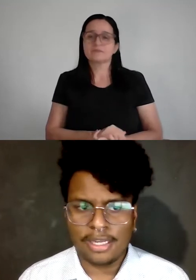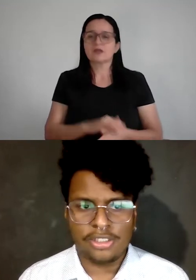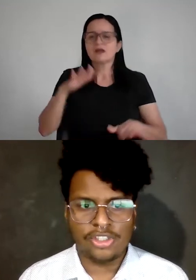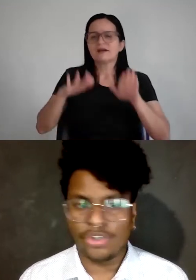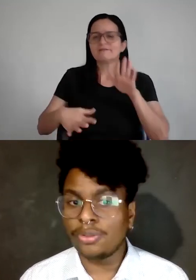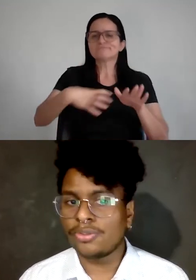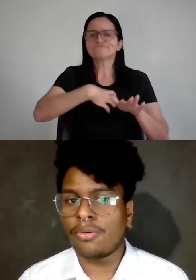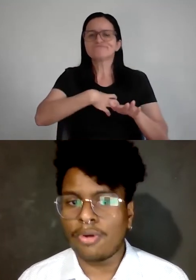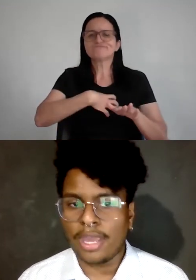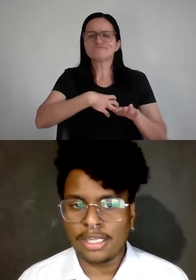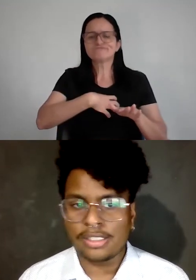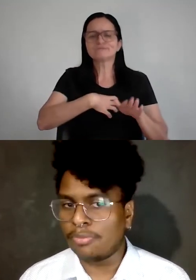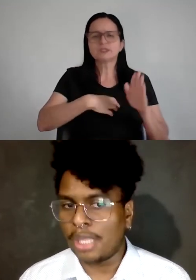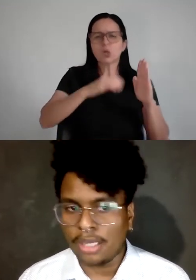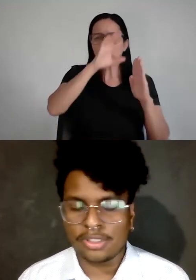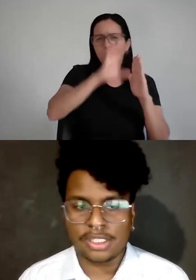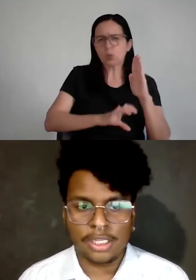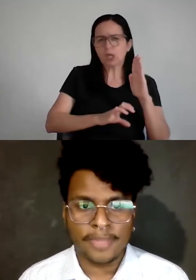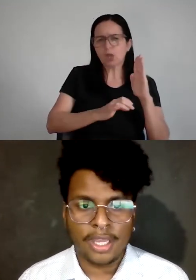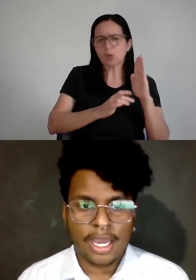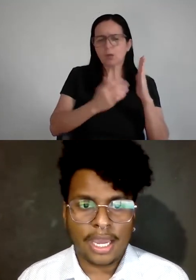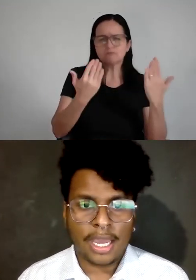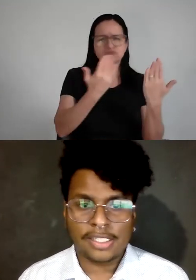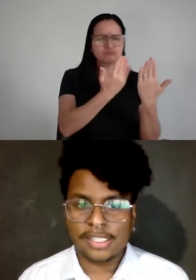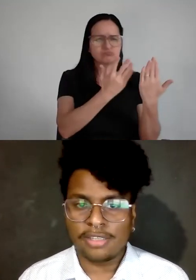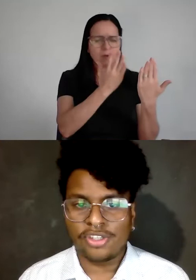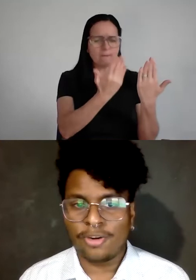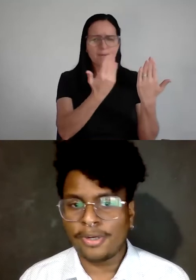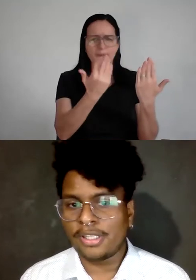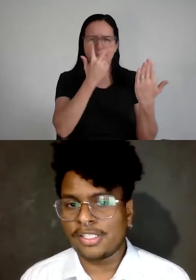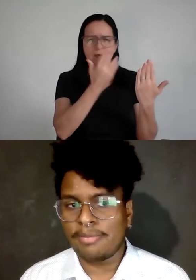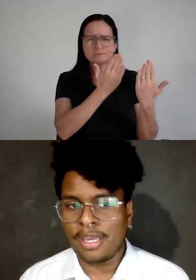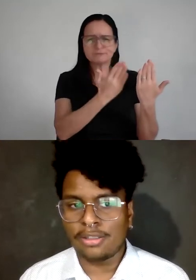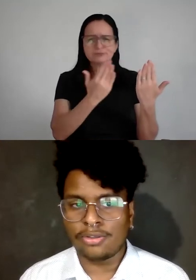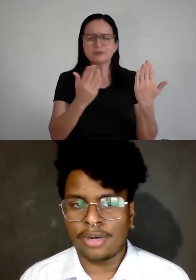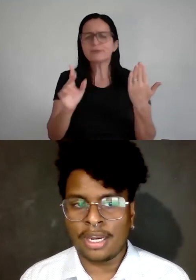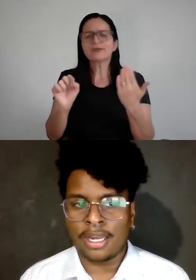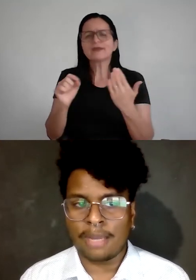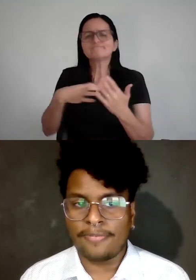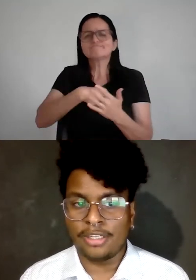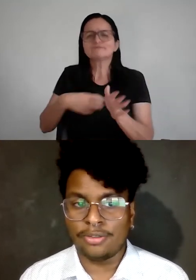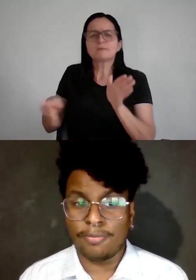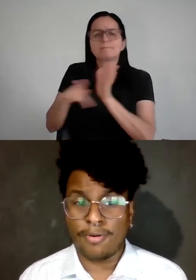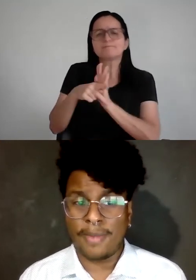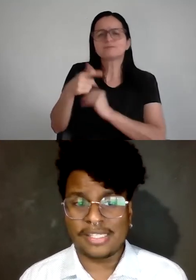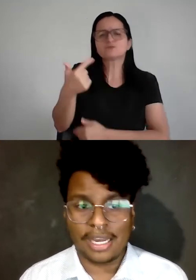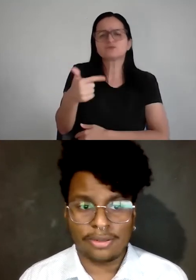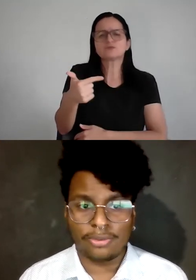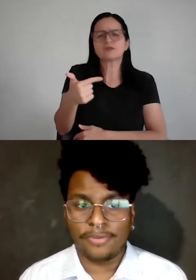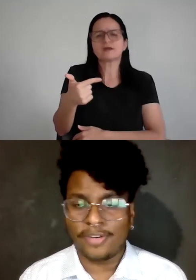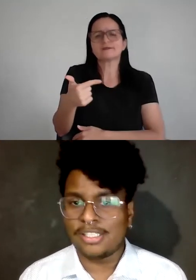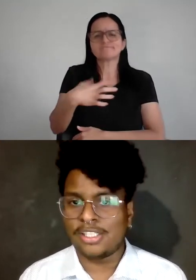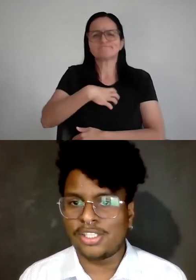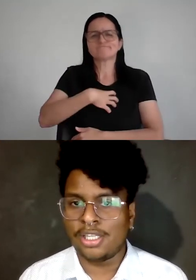semelhante de outros concorrentes, não negros, a sensação de não pertencimento, ela acaba falando um pouco mais